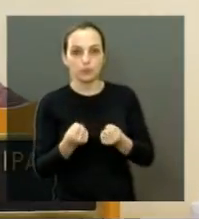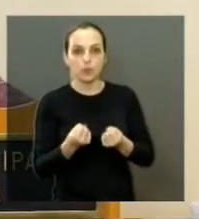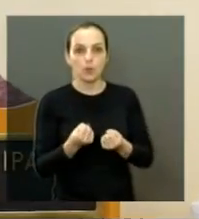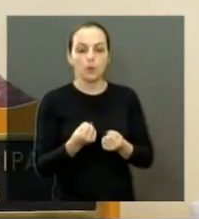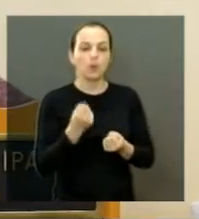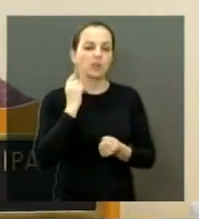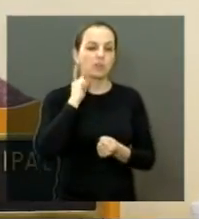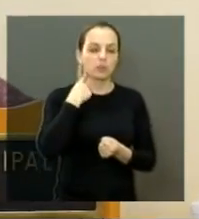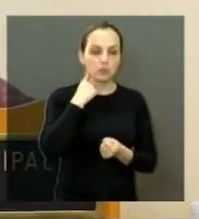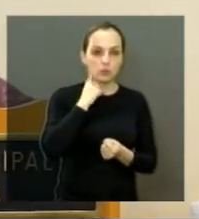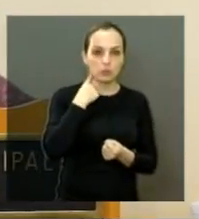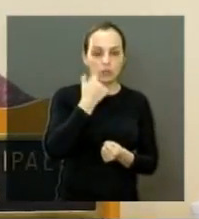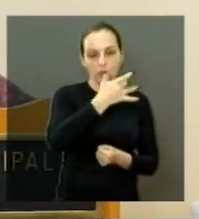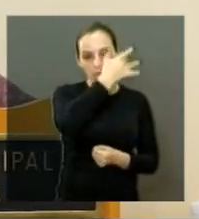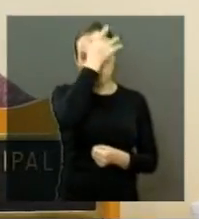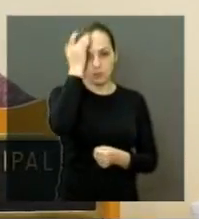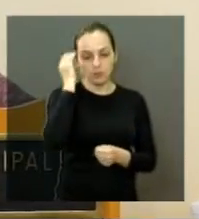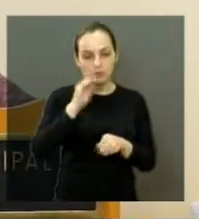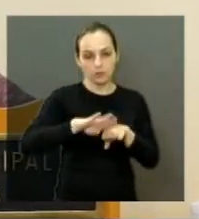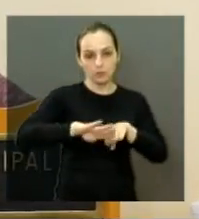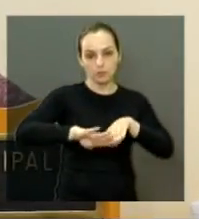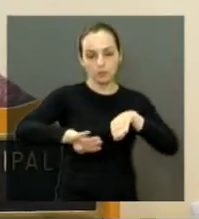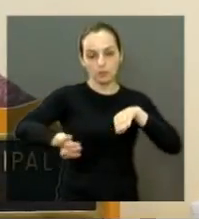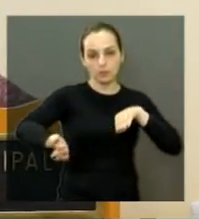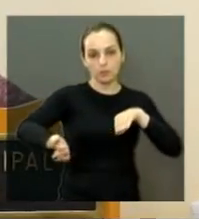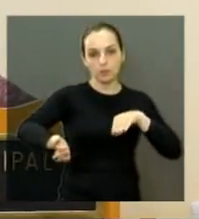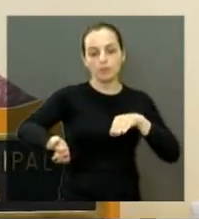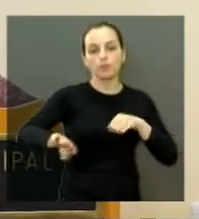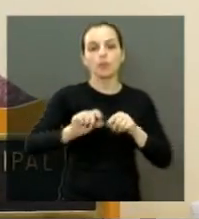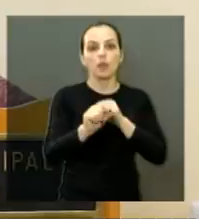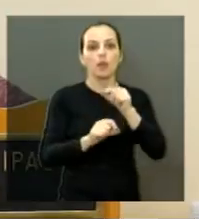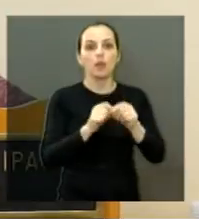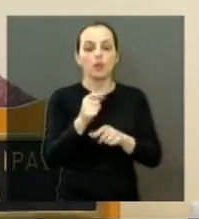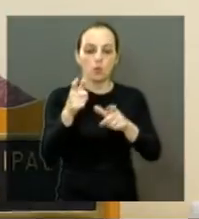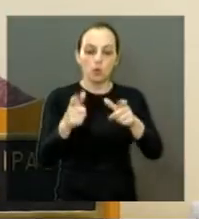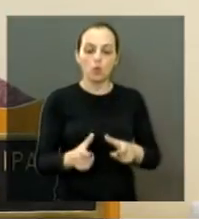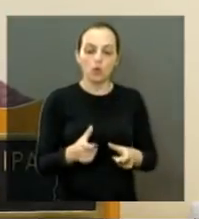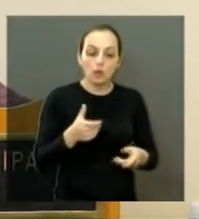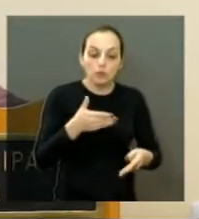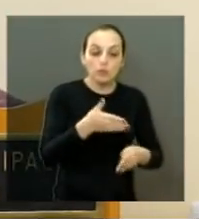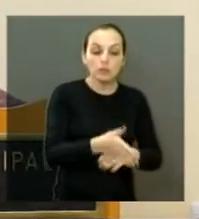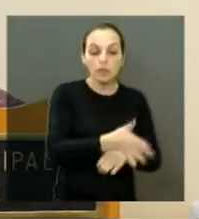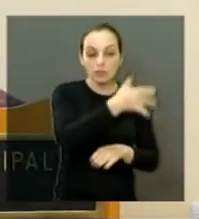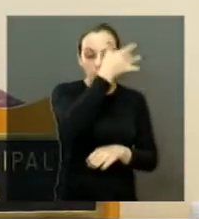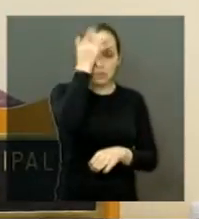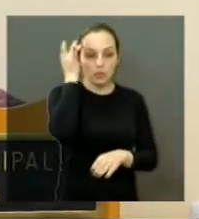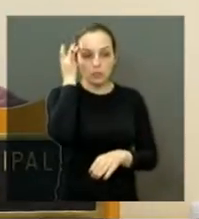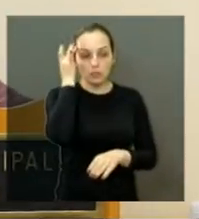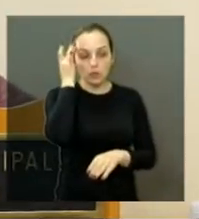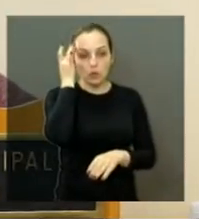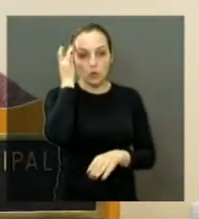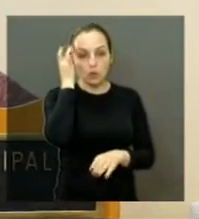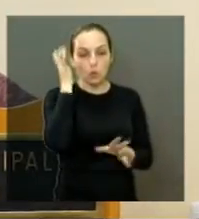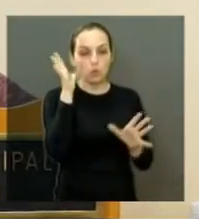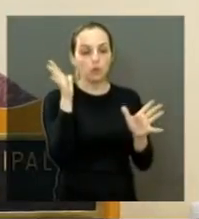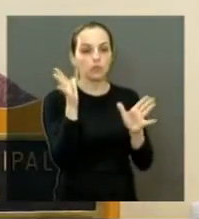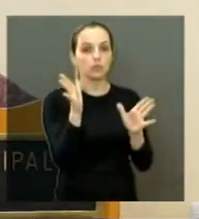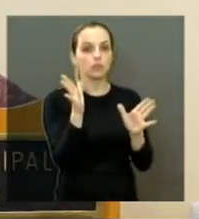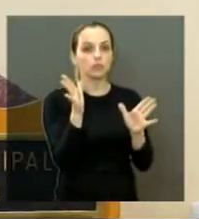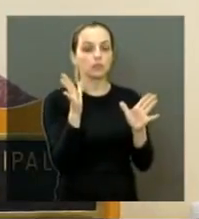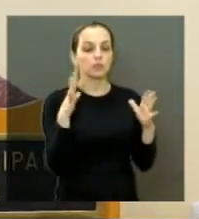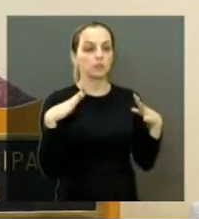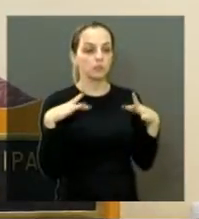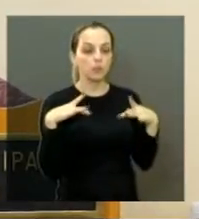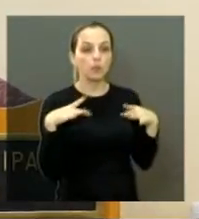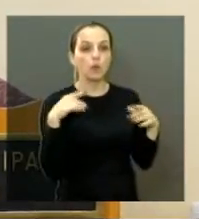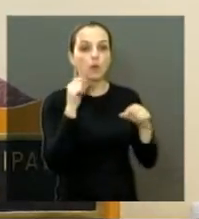bem irão se afastar e o local será utilizado pelos desocupados. Dessa forma, gente vai estar criando problema